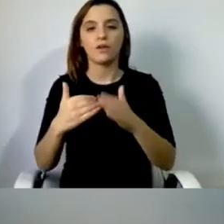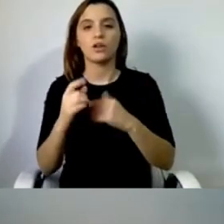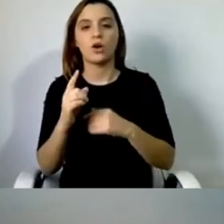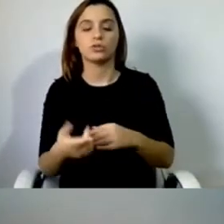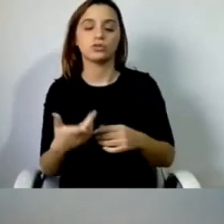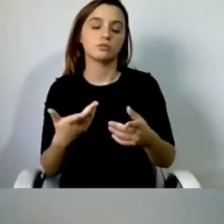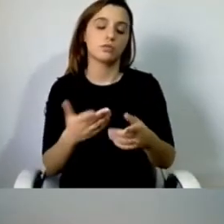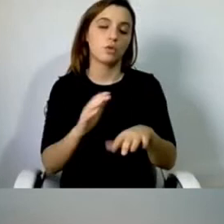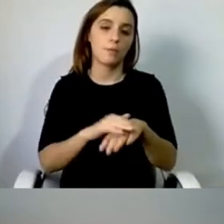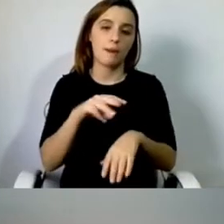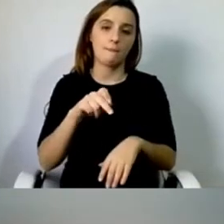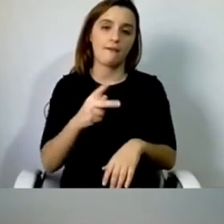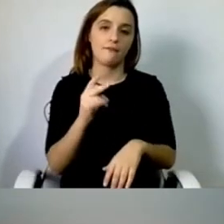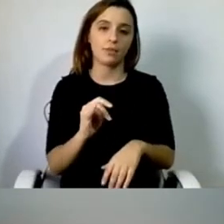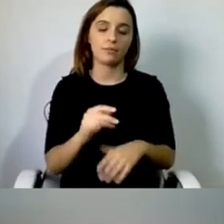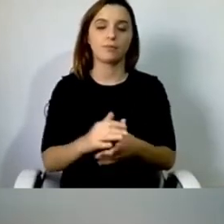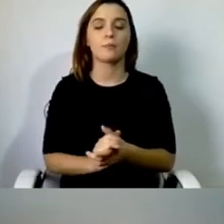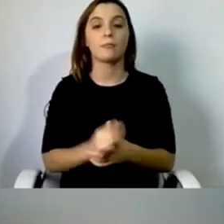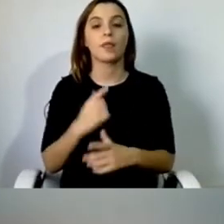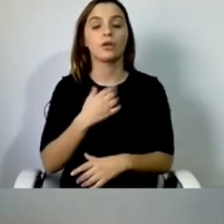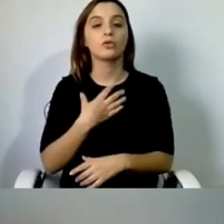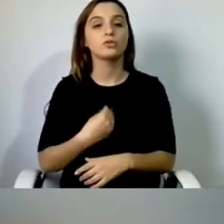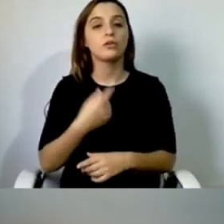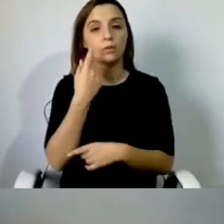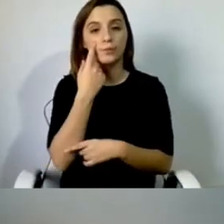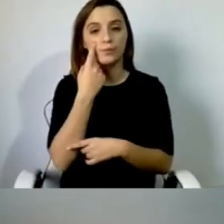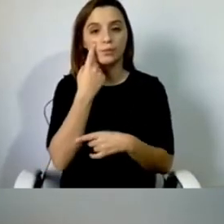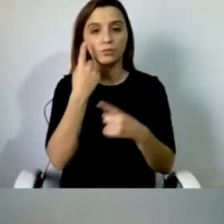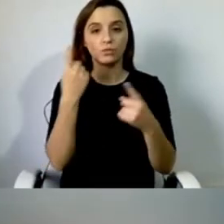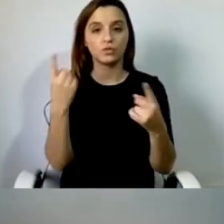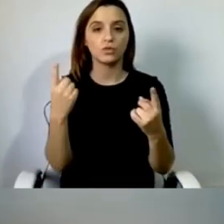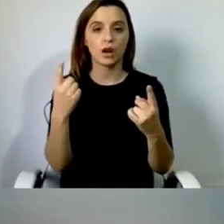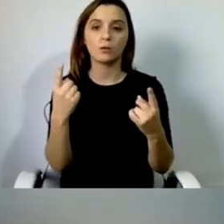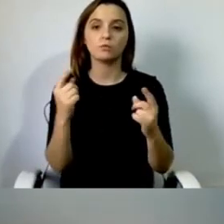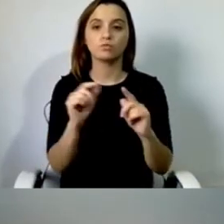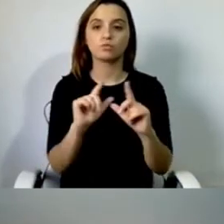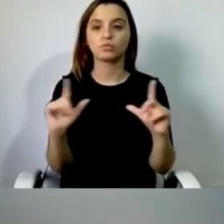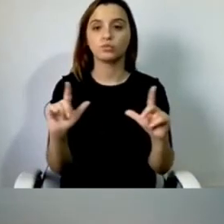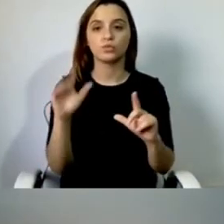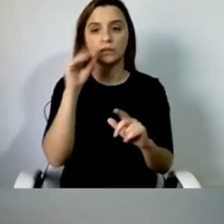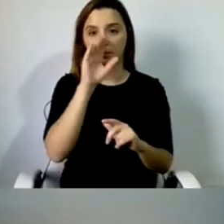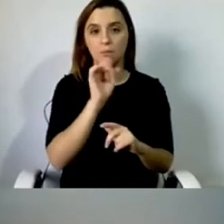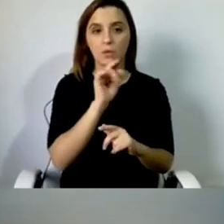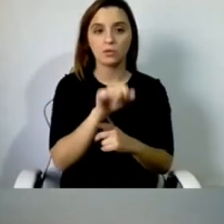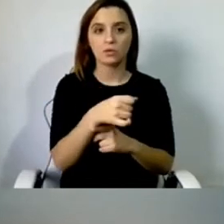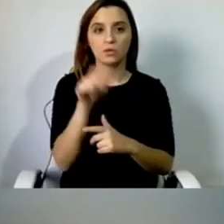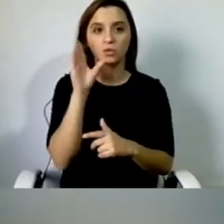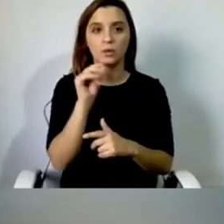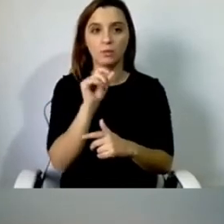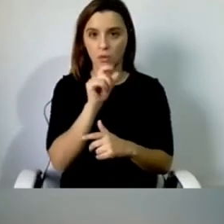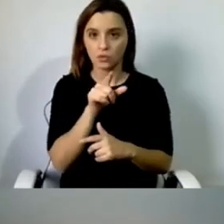fazer. Eu gostaria de partilhar a minha tela, não sei se é possível. Posso?